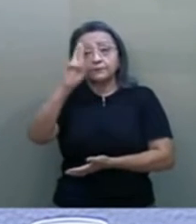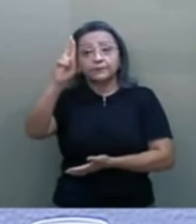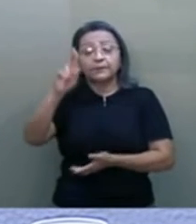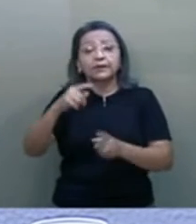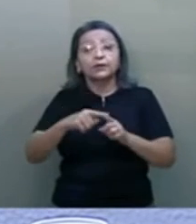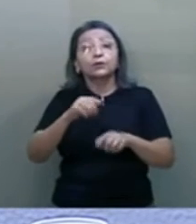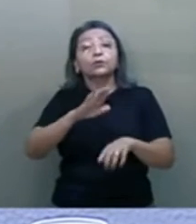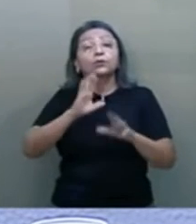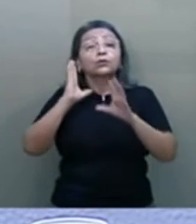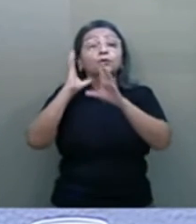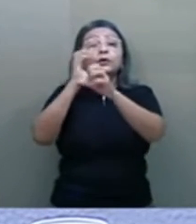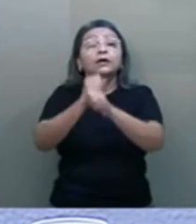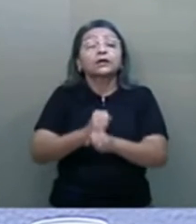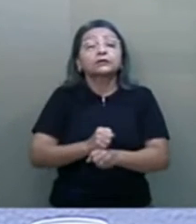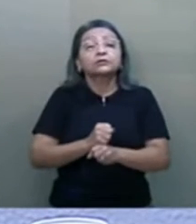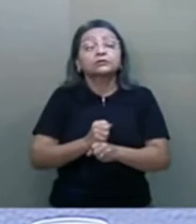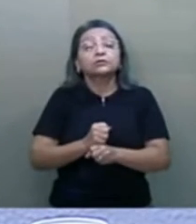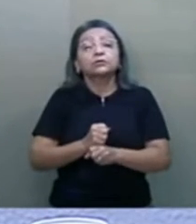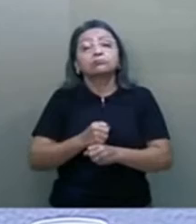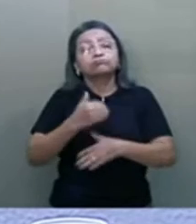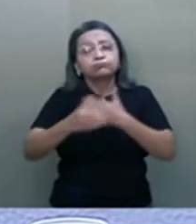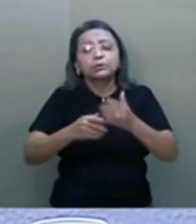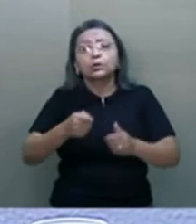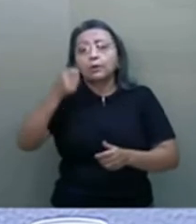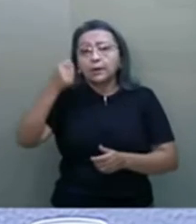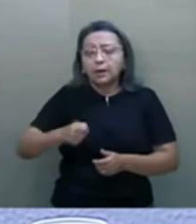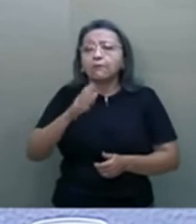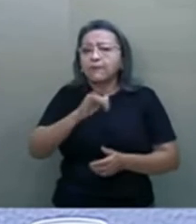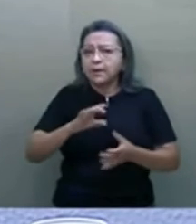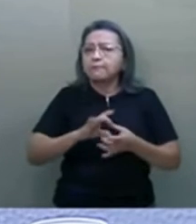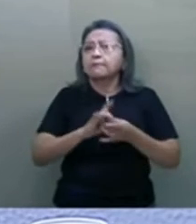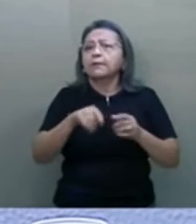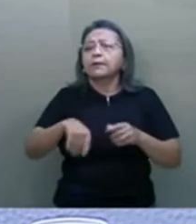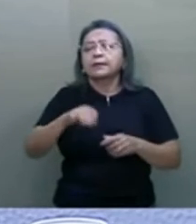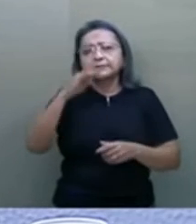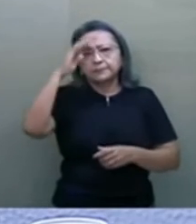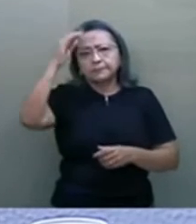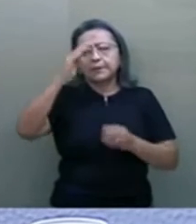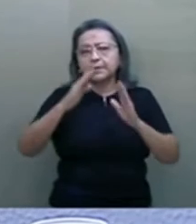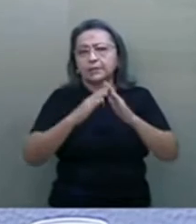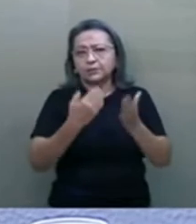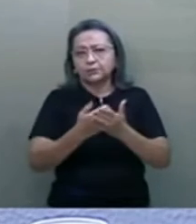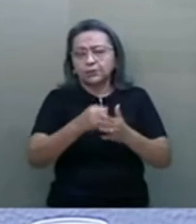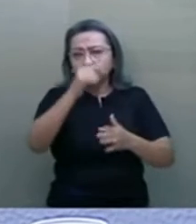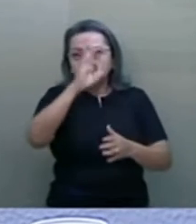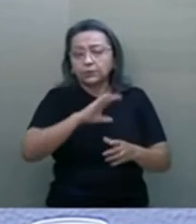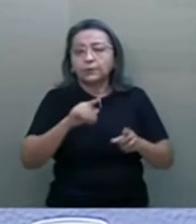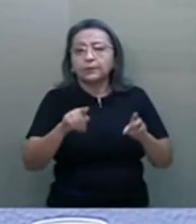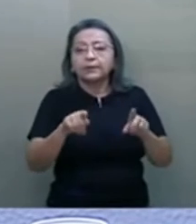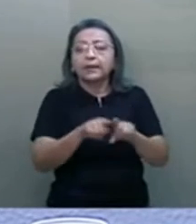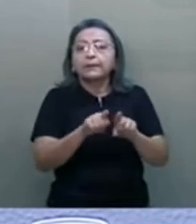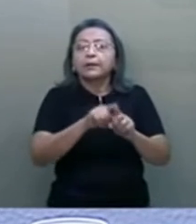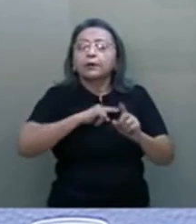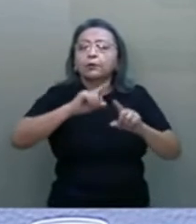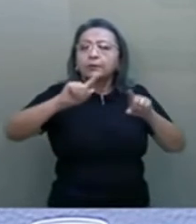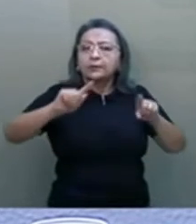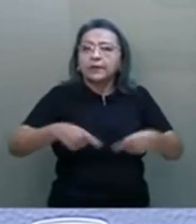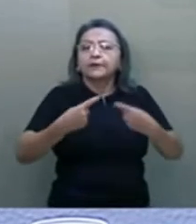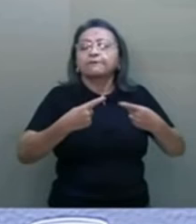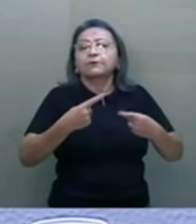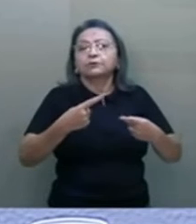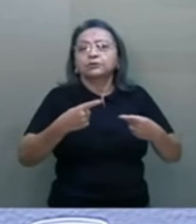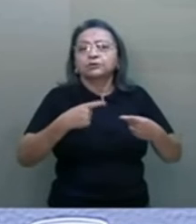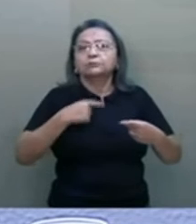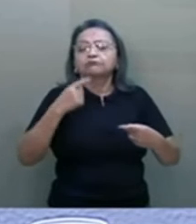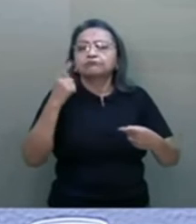do leilão vai permitir o atendimento das principais escolas do Brasil. Temos o desafio de chegar